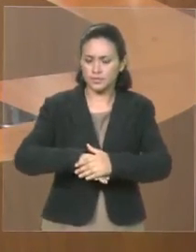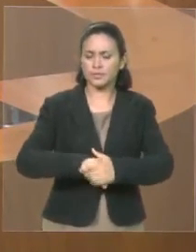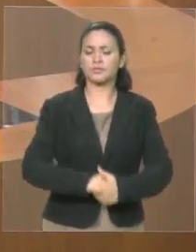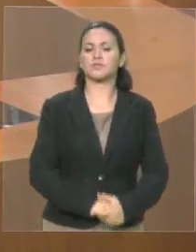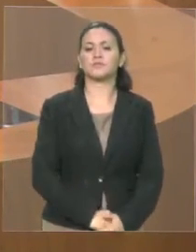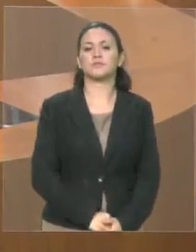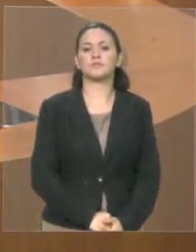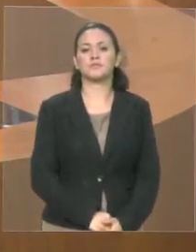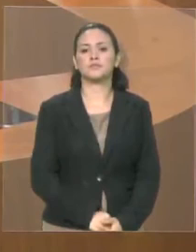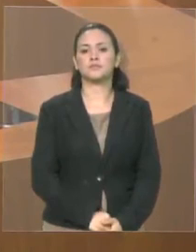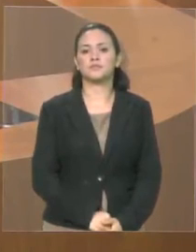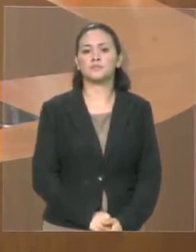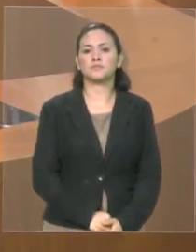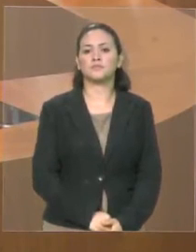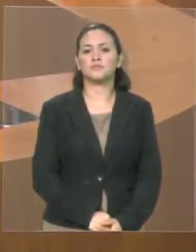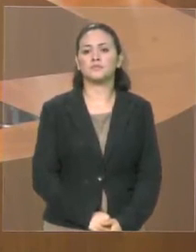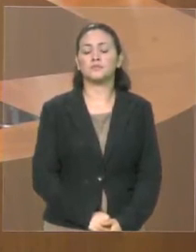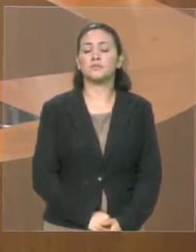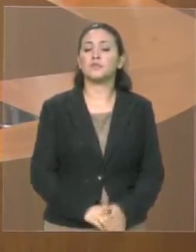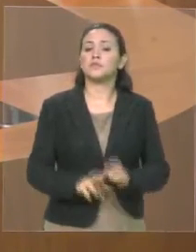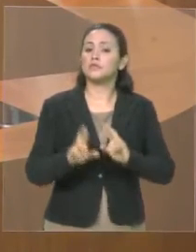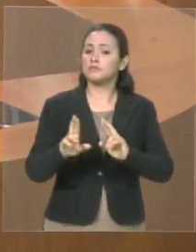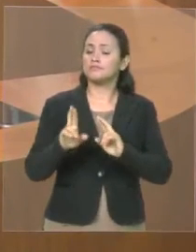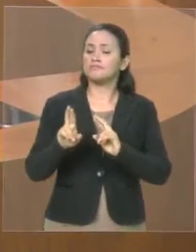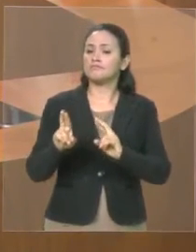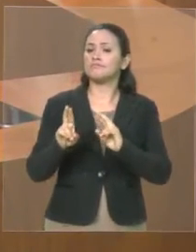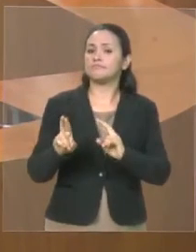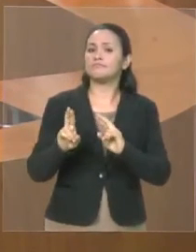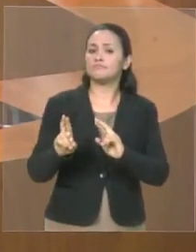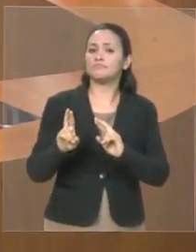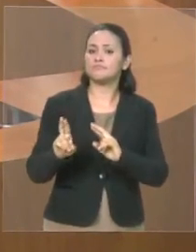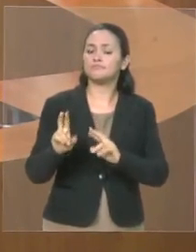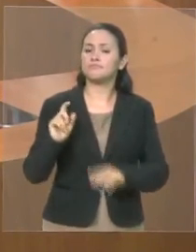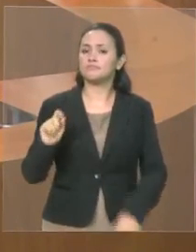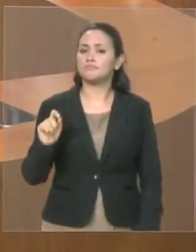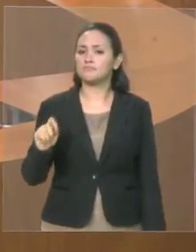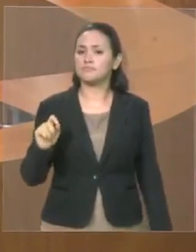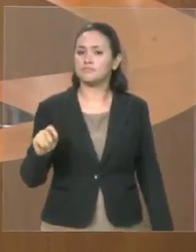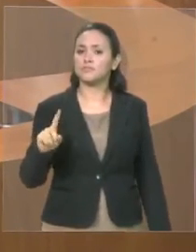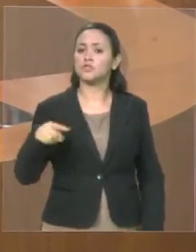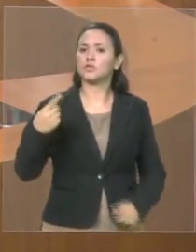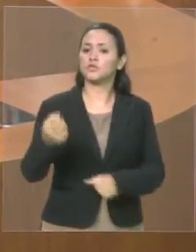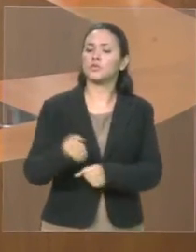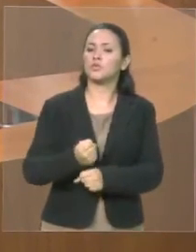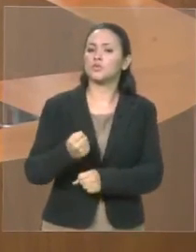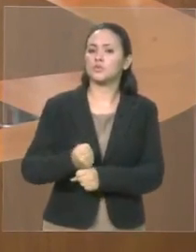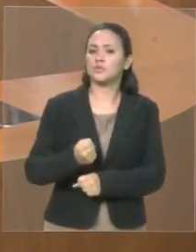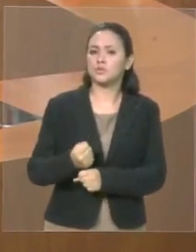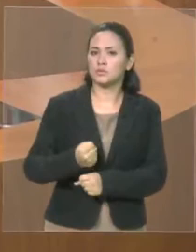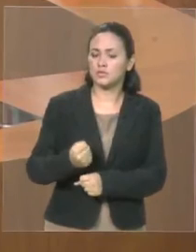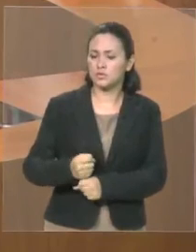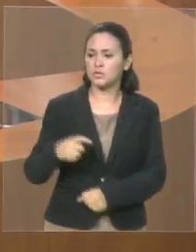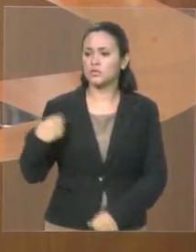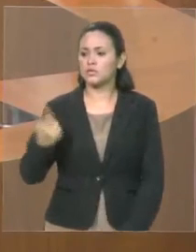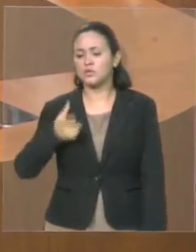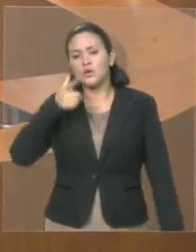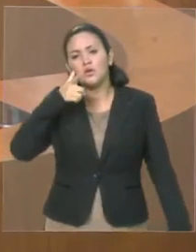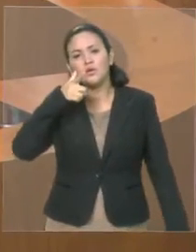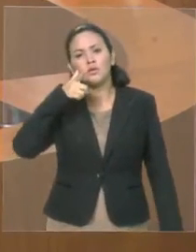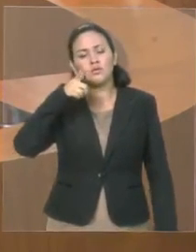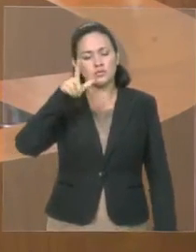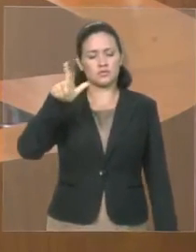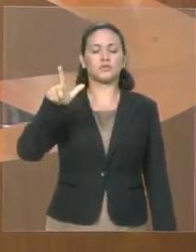eu espero e confio, presidente Sérgio Frota, é que ano que vem nós vamos conseguir superar essas